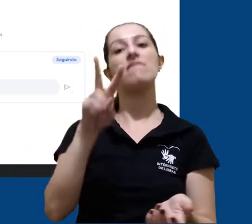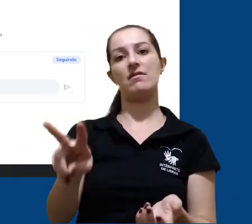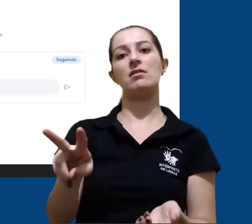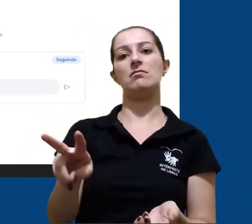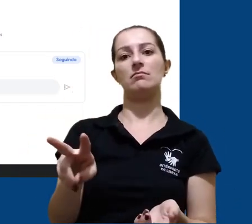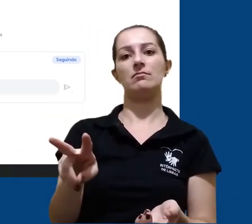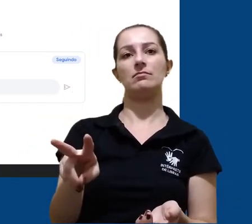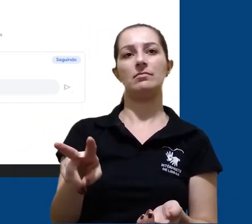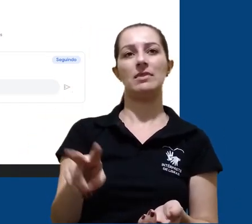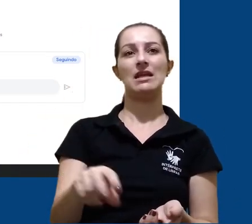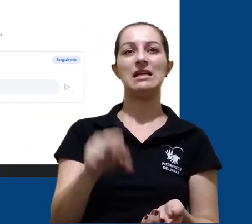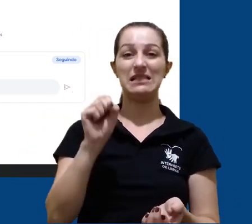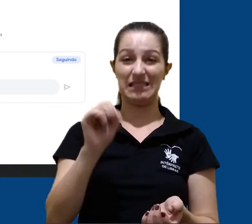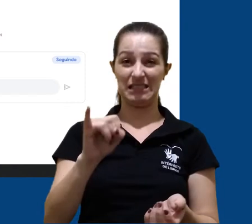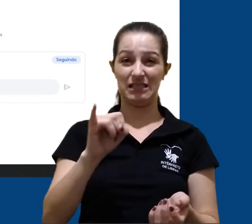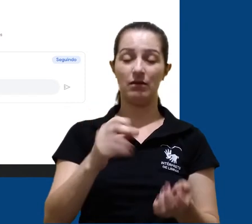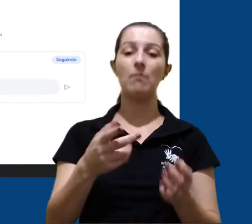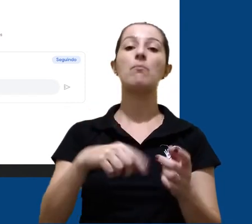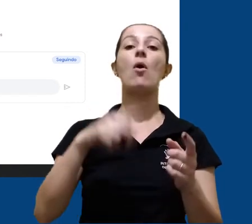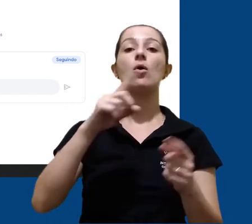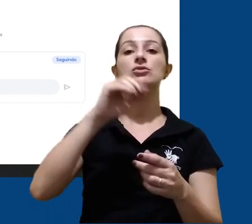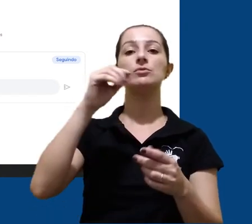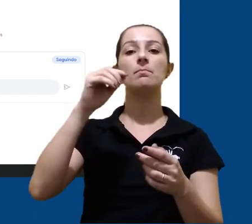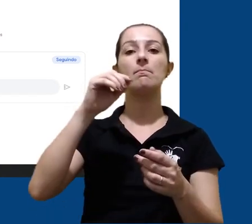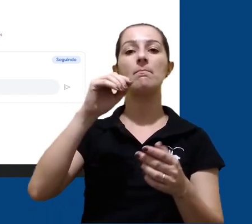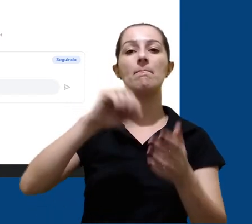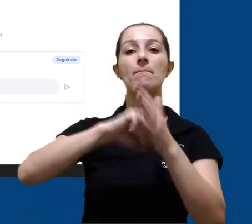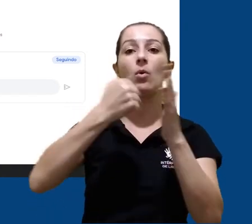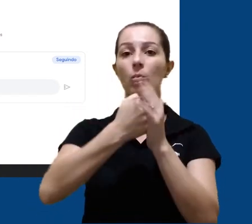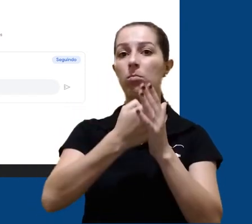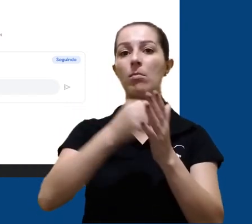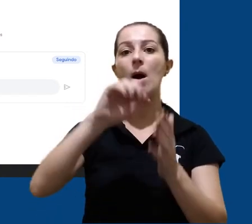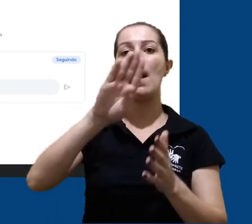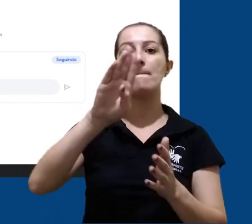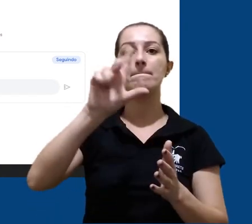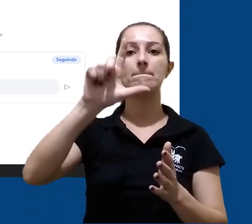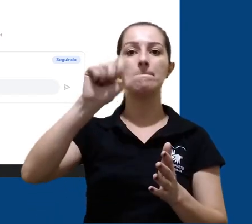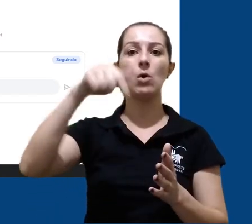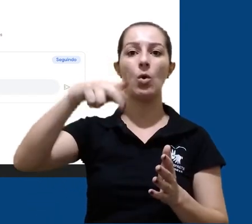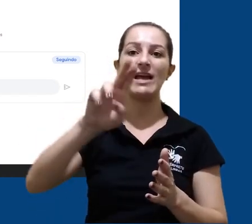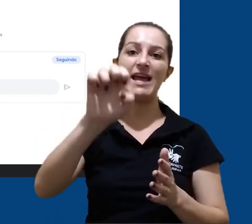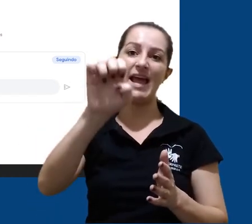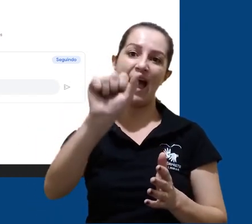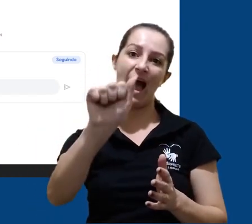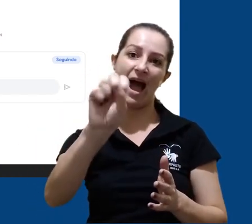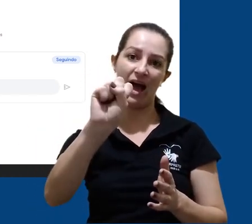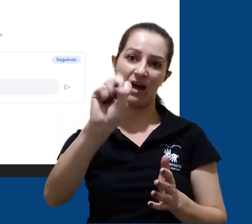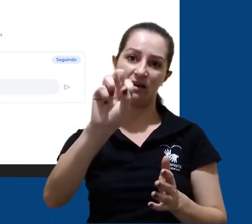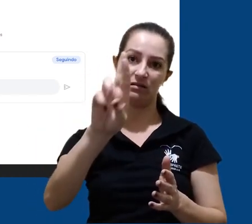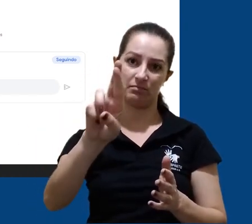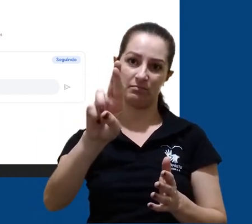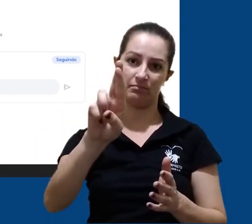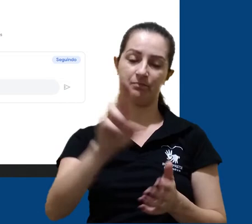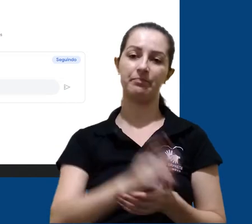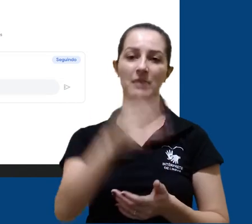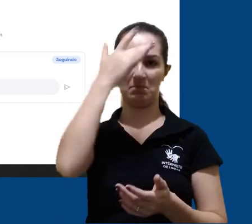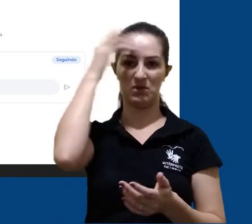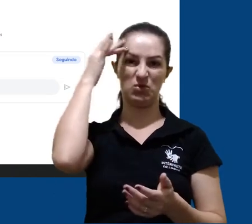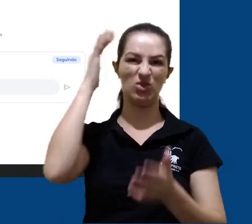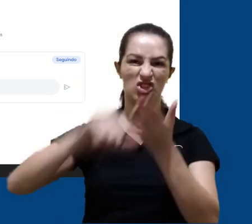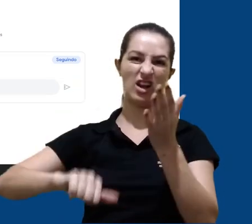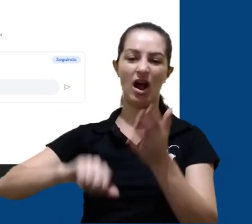contato individual, você pode bloquear a conversa, ocultar essa conversa, removendo ela dessa lista,